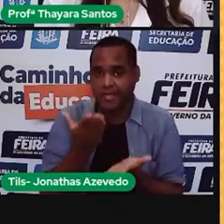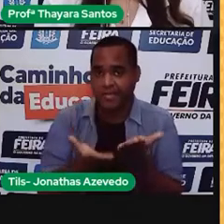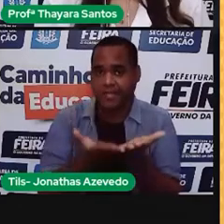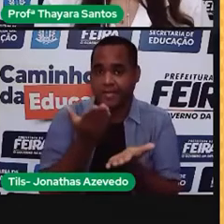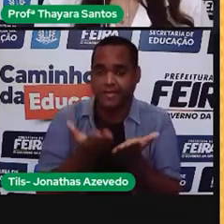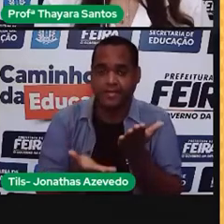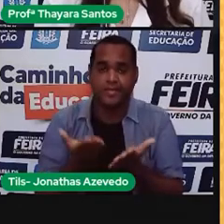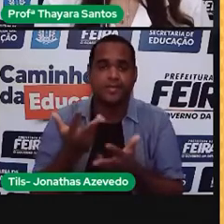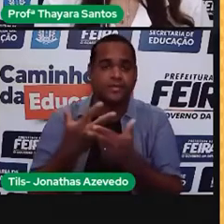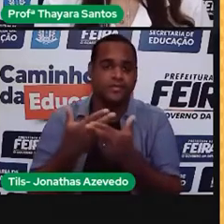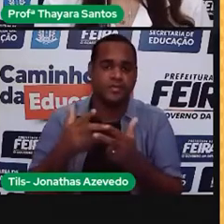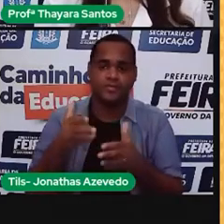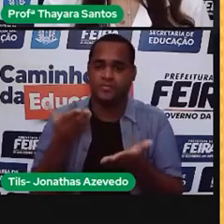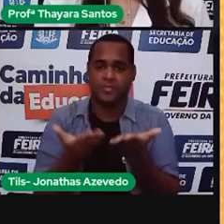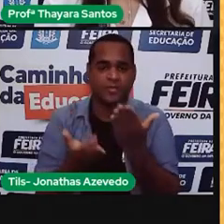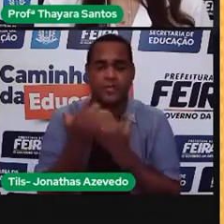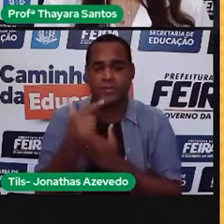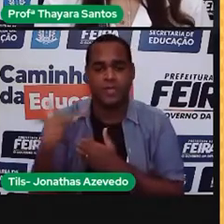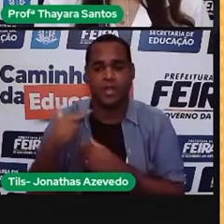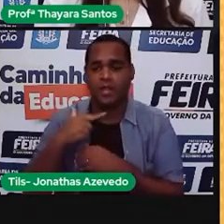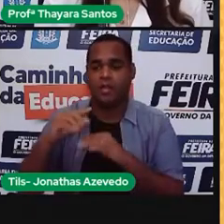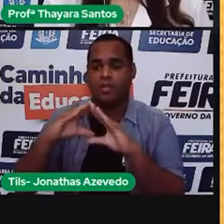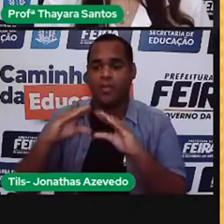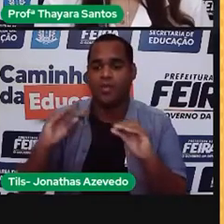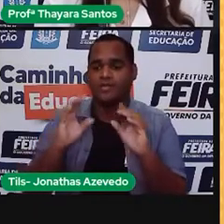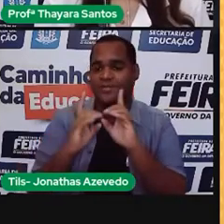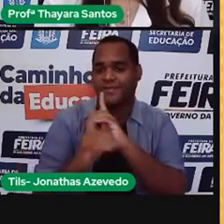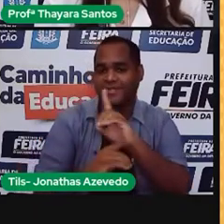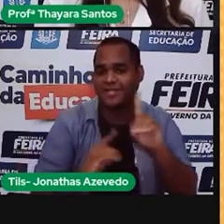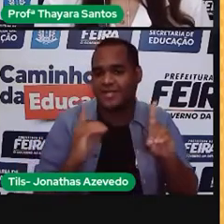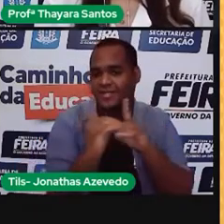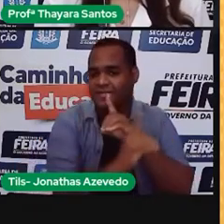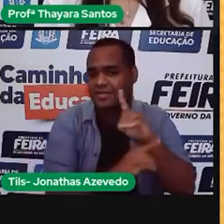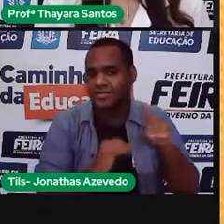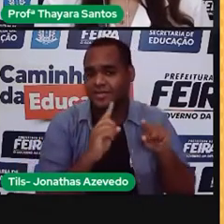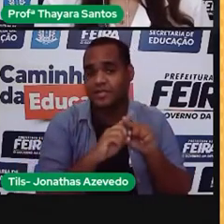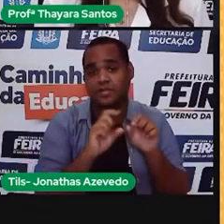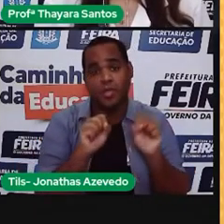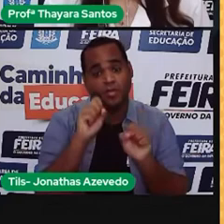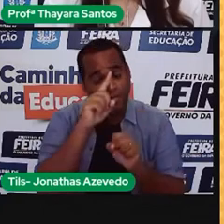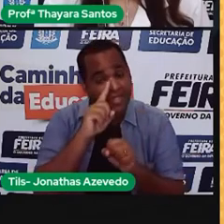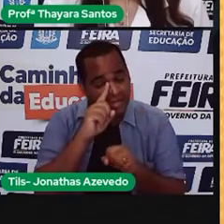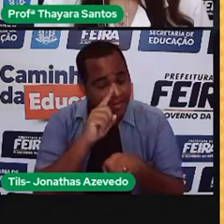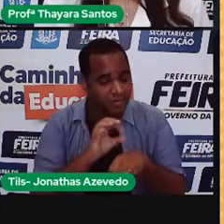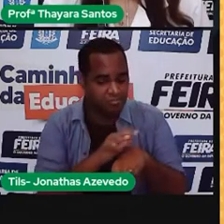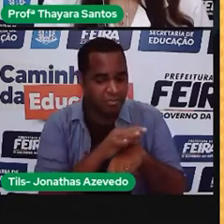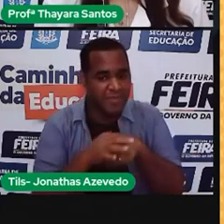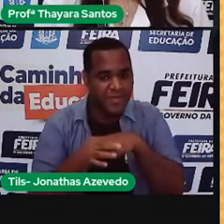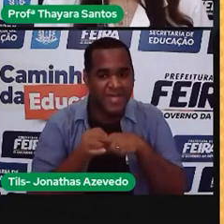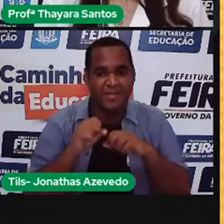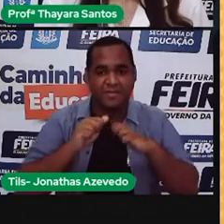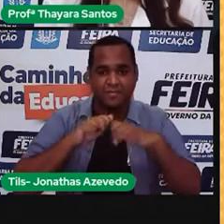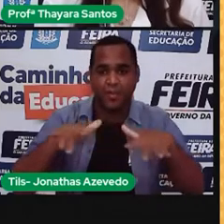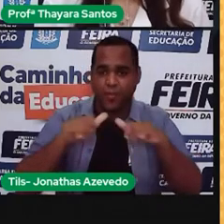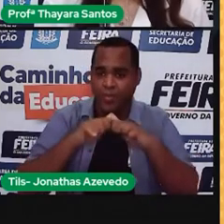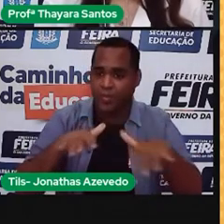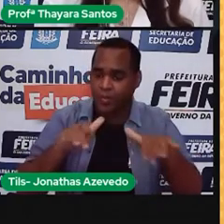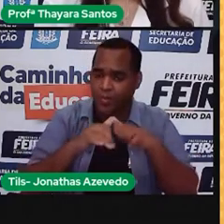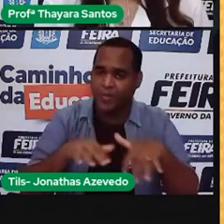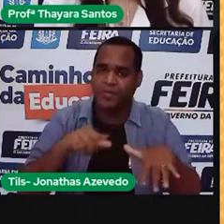terminar com a diversidade de cultivos, perigo de bactérias escapar de laboratórios,